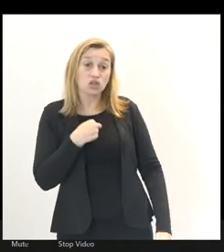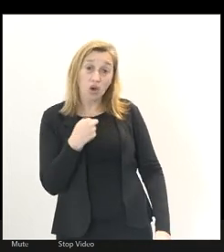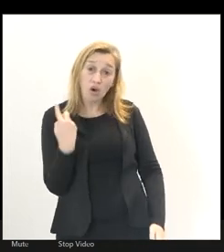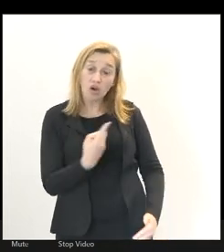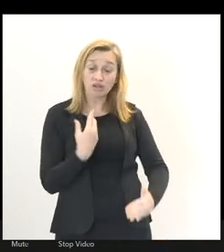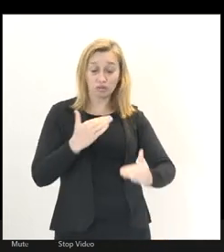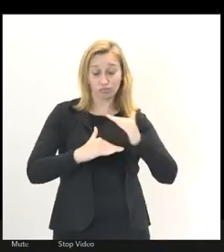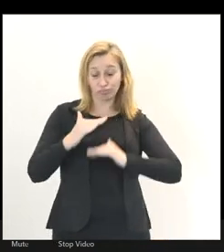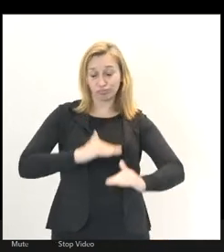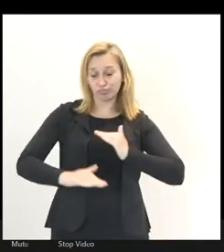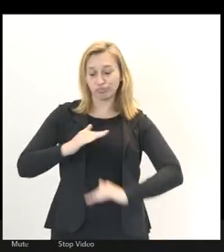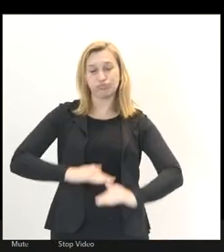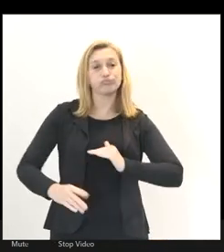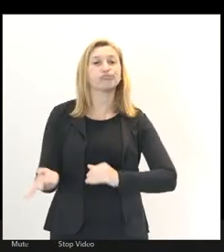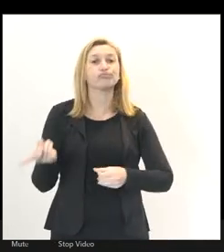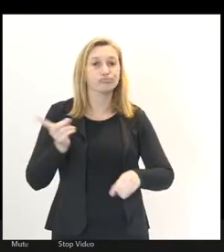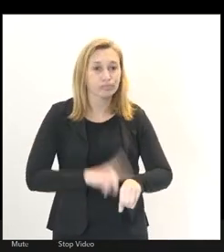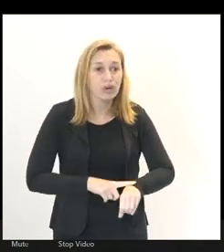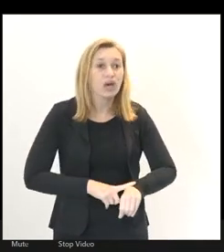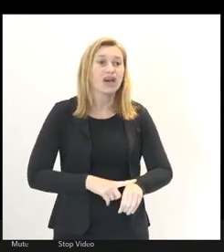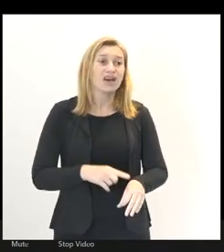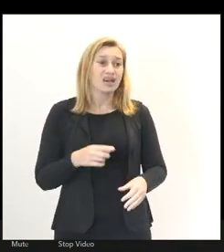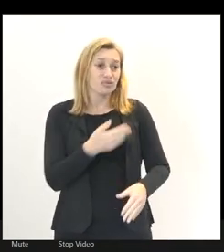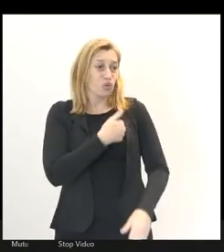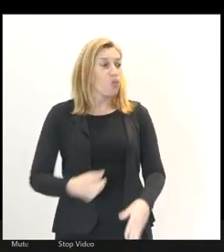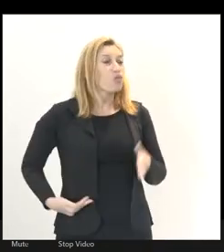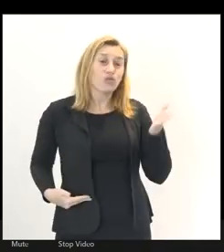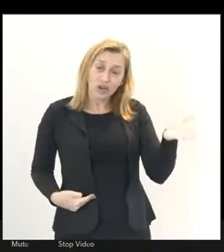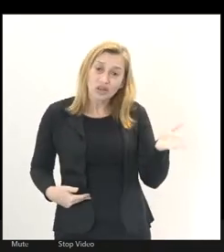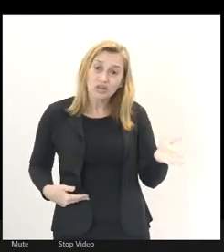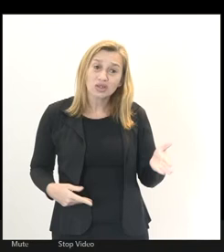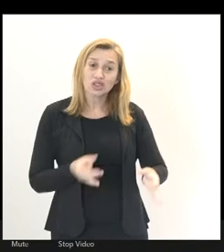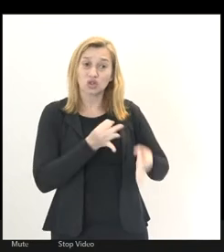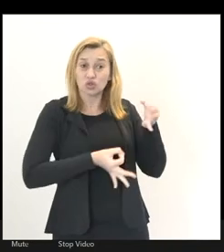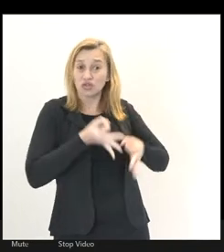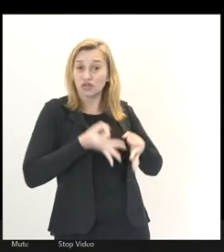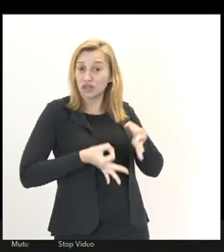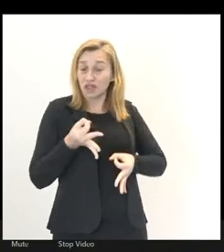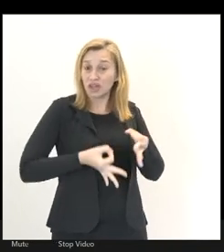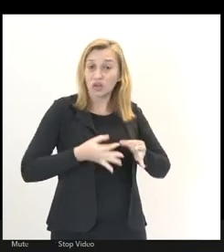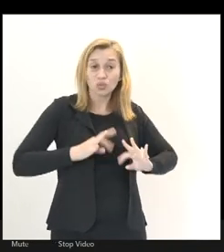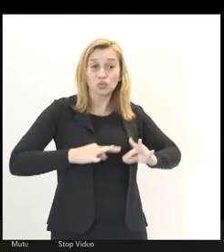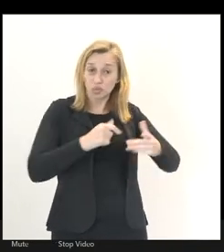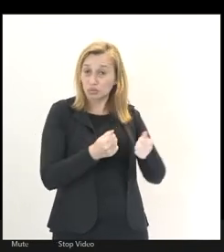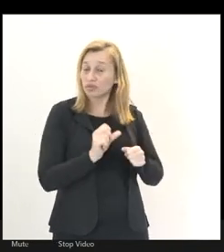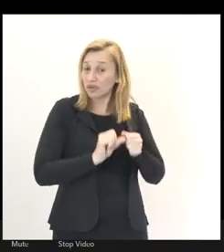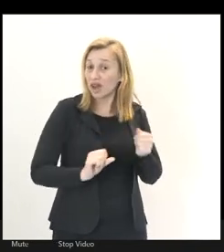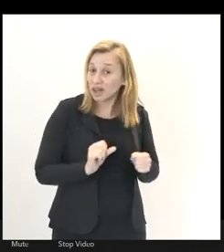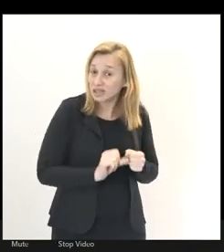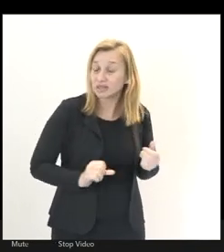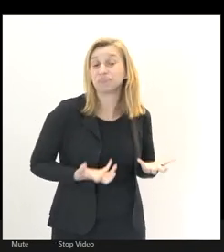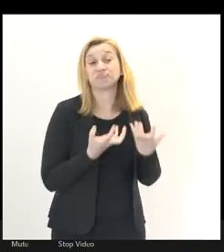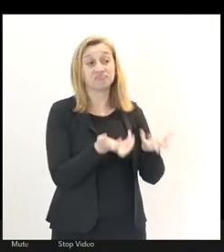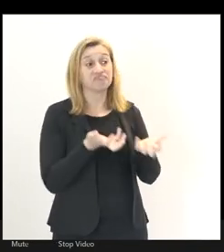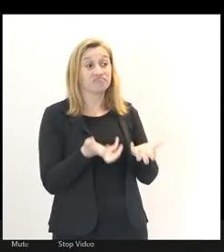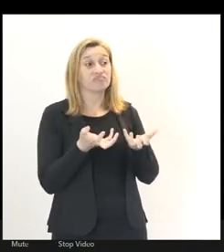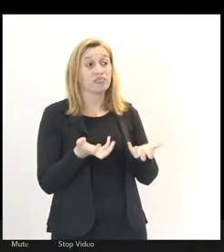no tempo. Esse governo que justifica a medida querendo